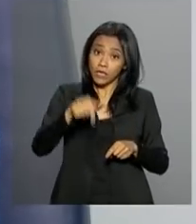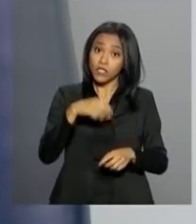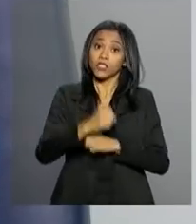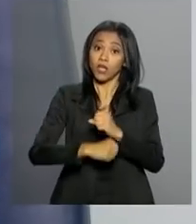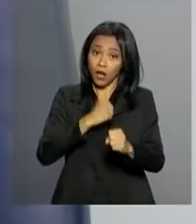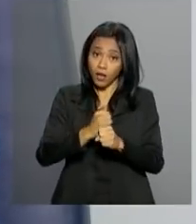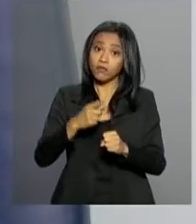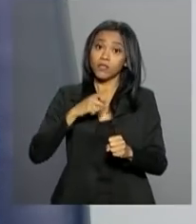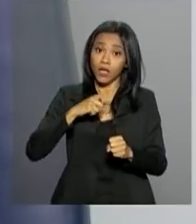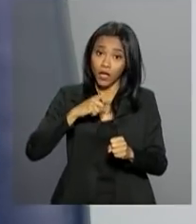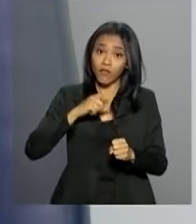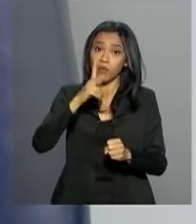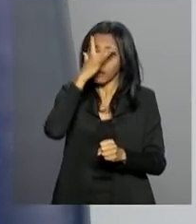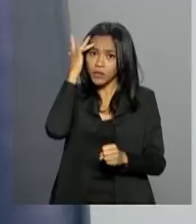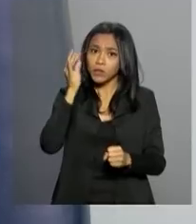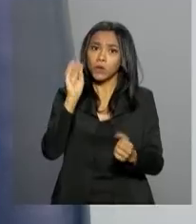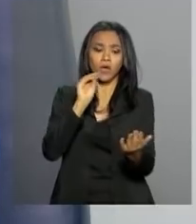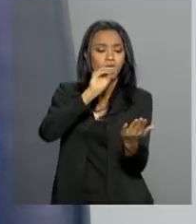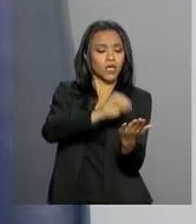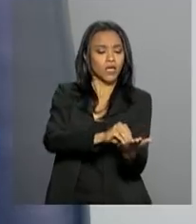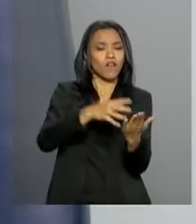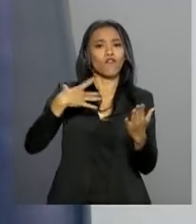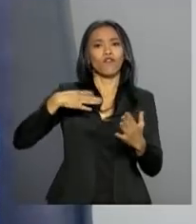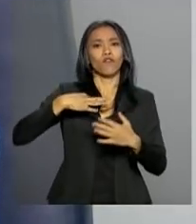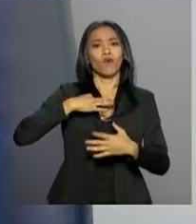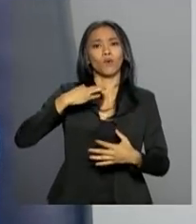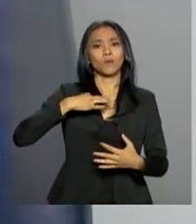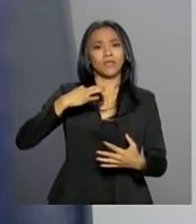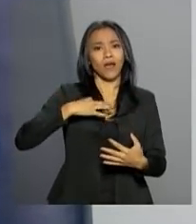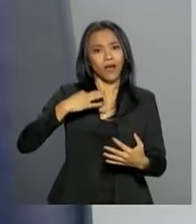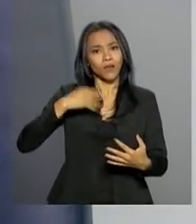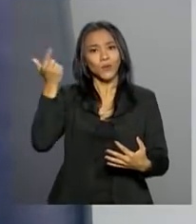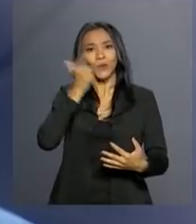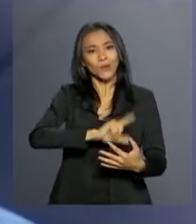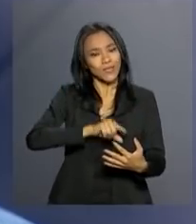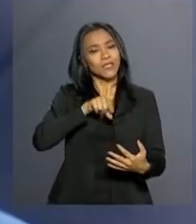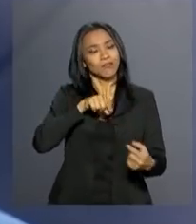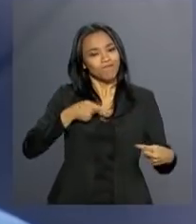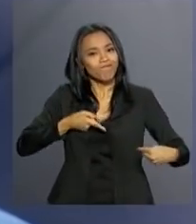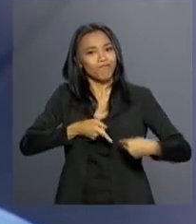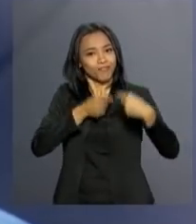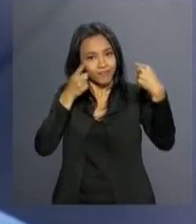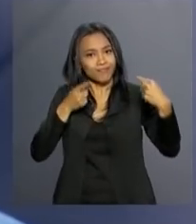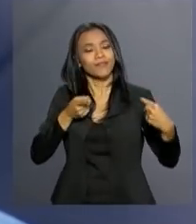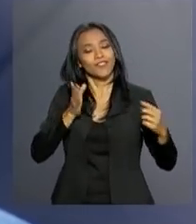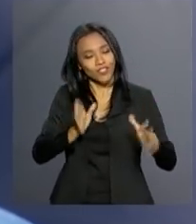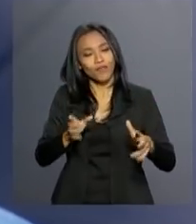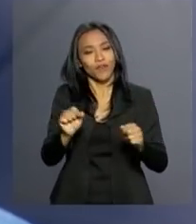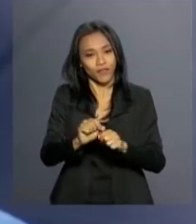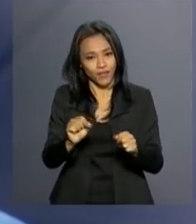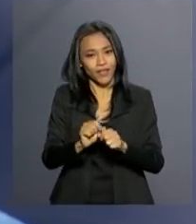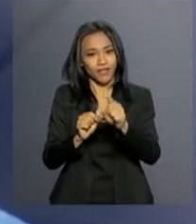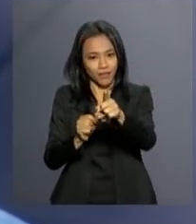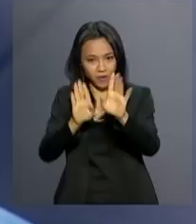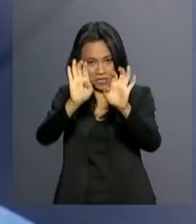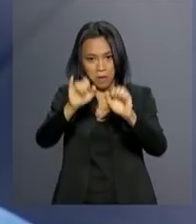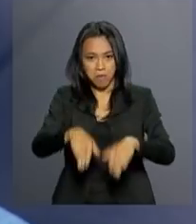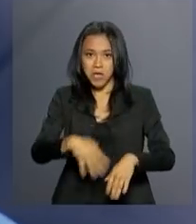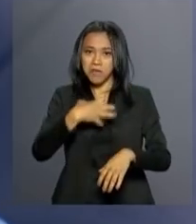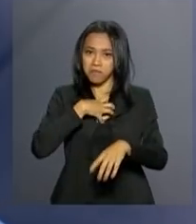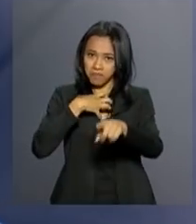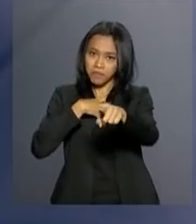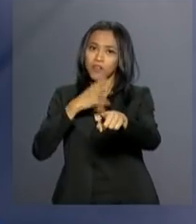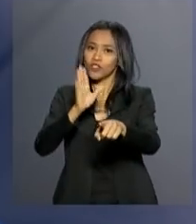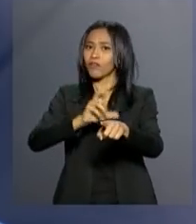doador apto no Registro Nacional de Doadores Voluntários de Medula Óssea, o Redome. Transplante feito, Larissa está bem e já até